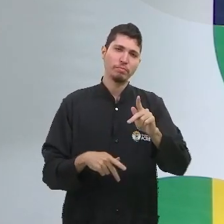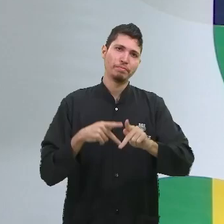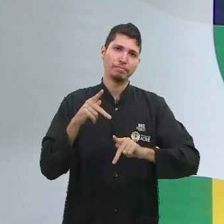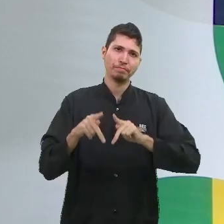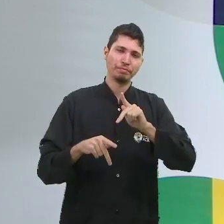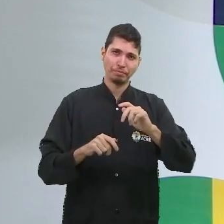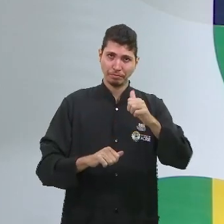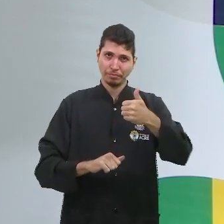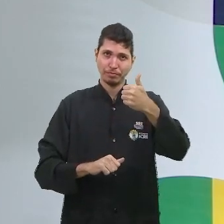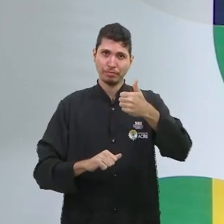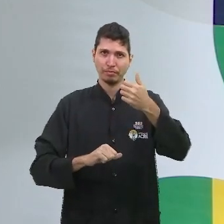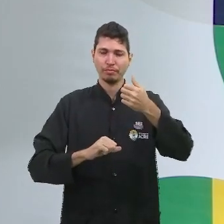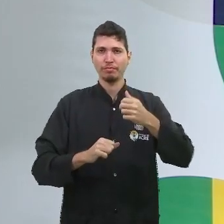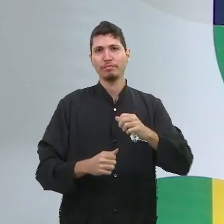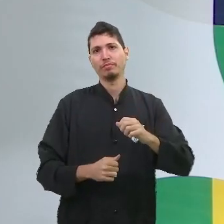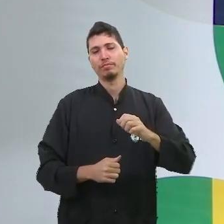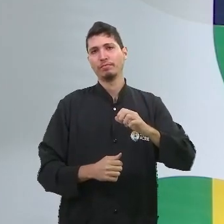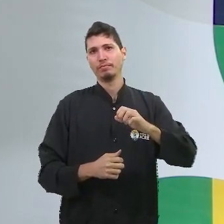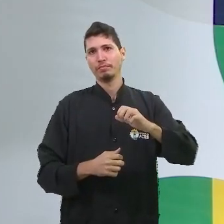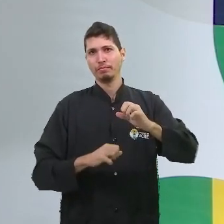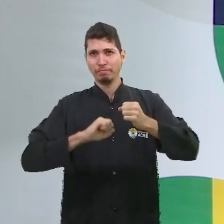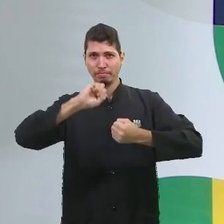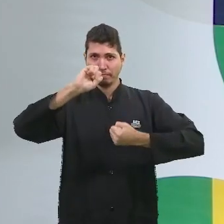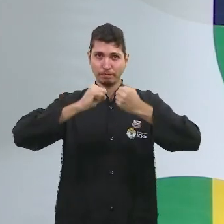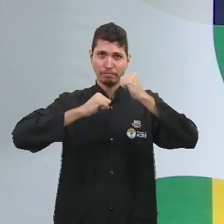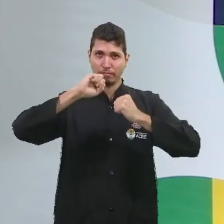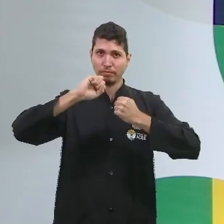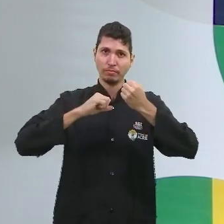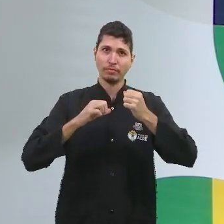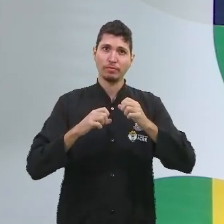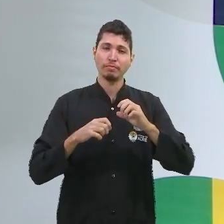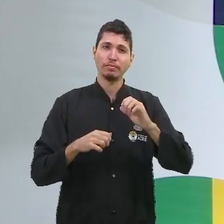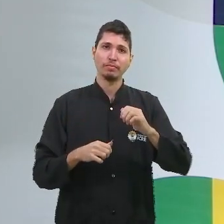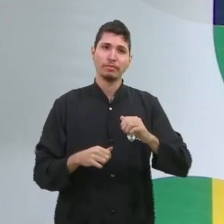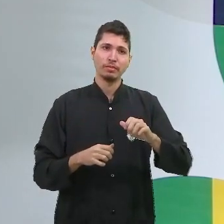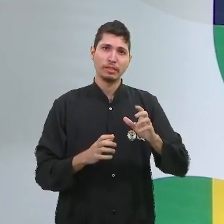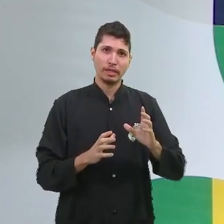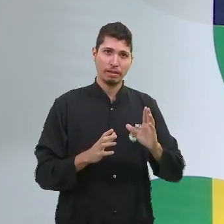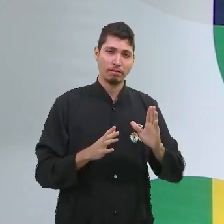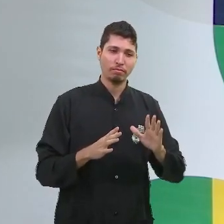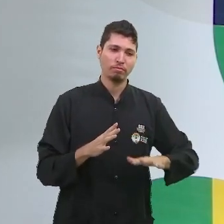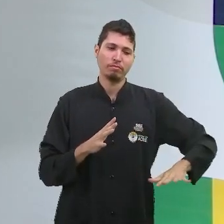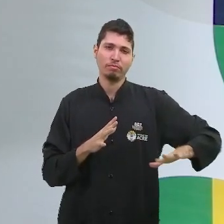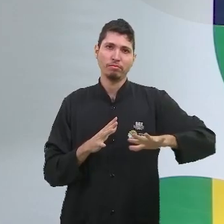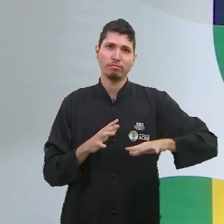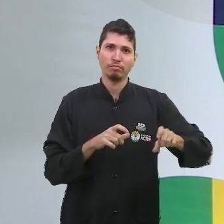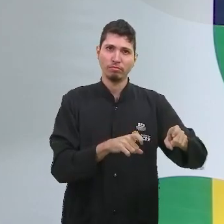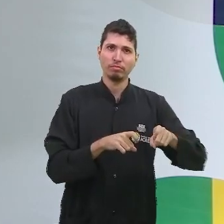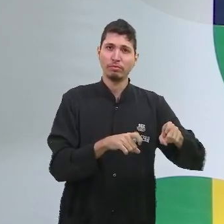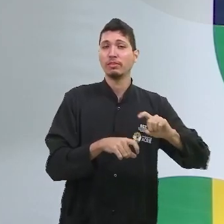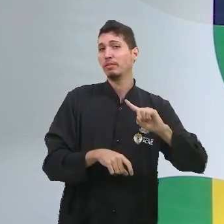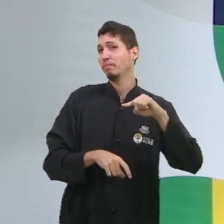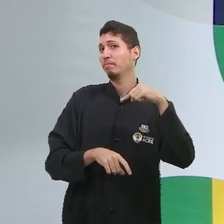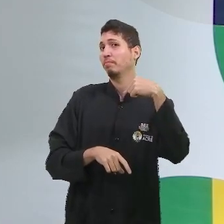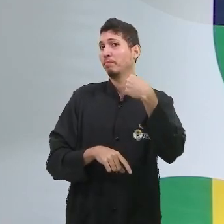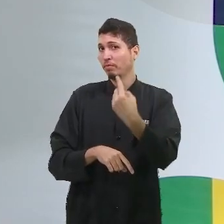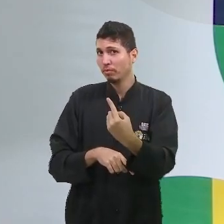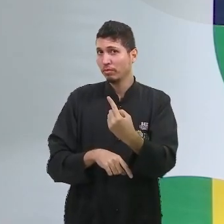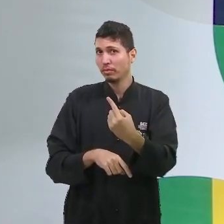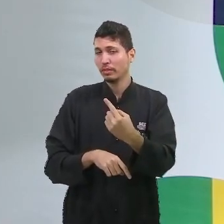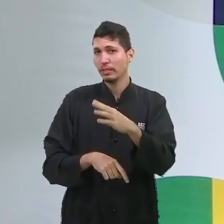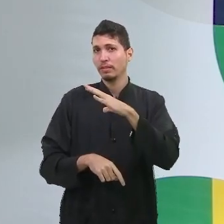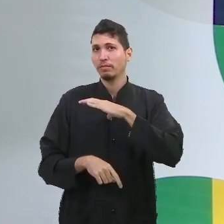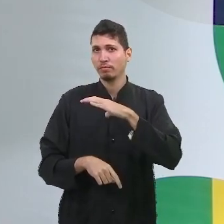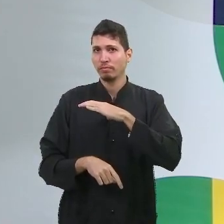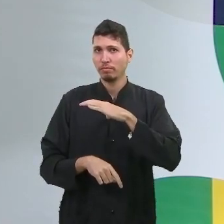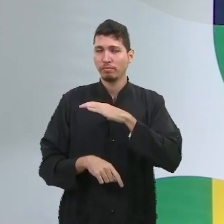não se instalaram no campo e sim nas cidades e ocorreu, inclusive, esse processo migratório, porque as